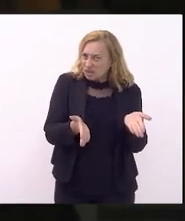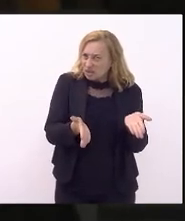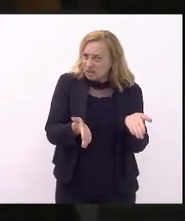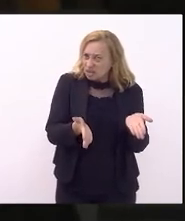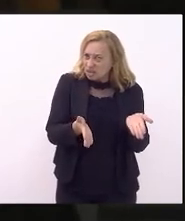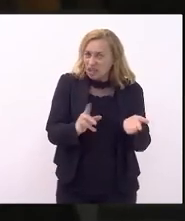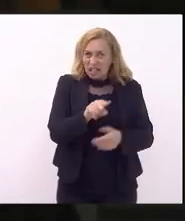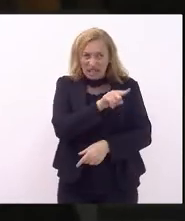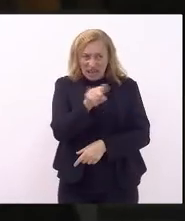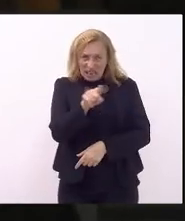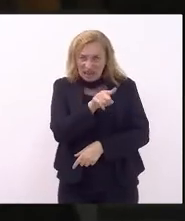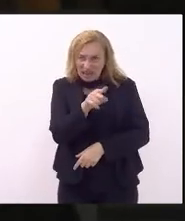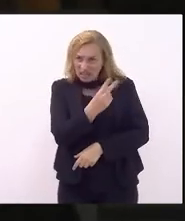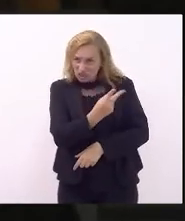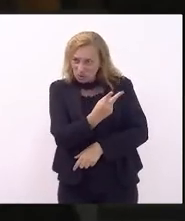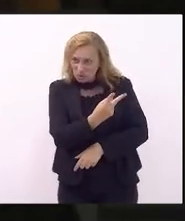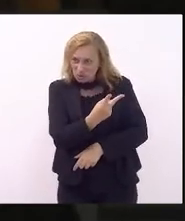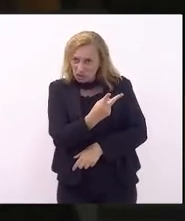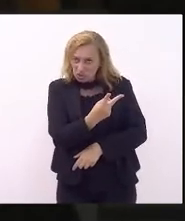desejam